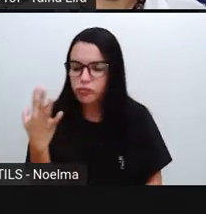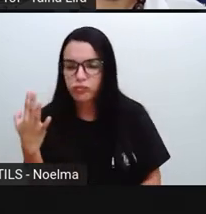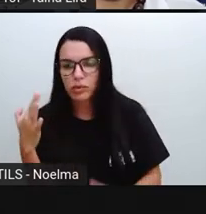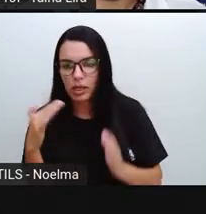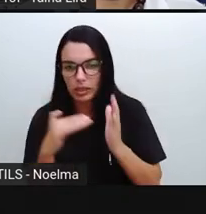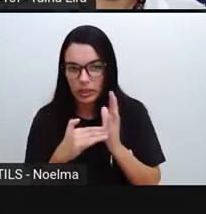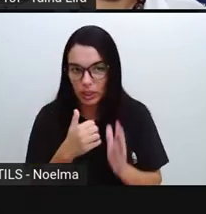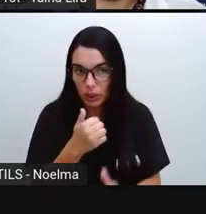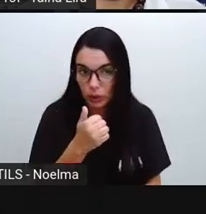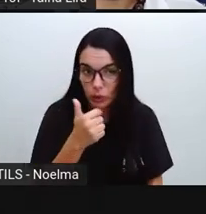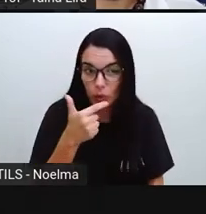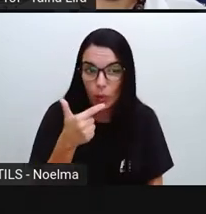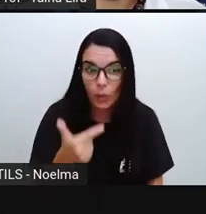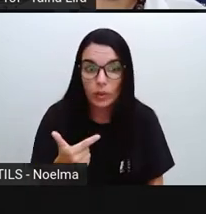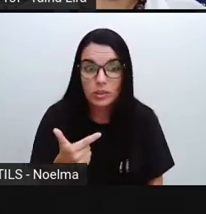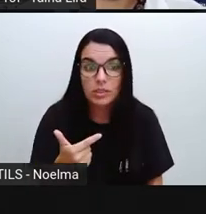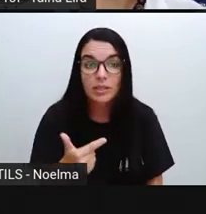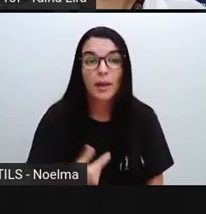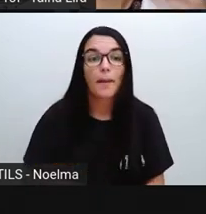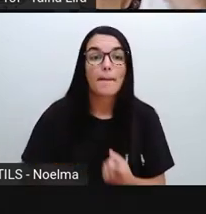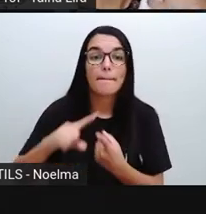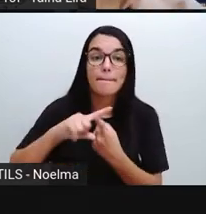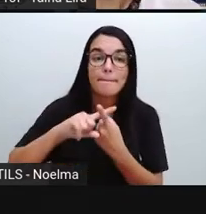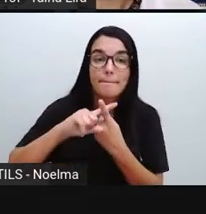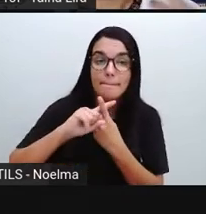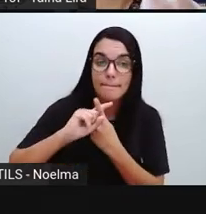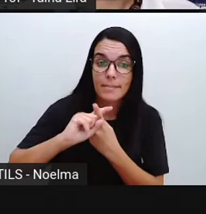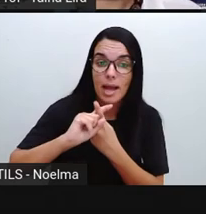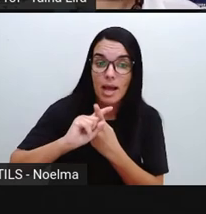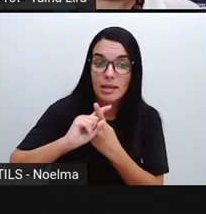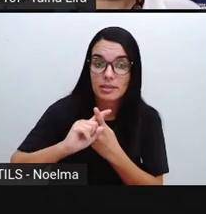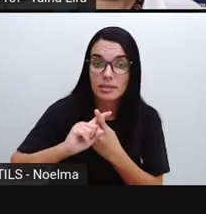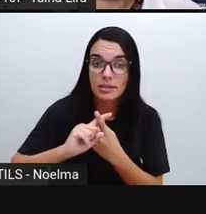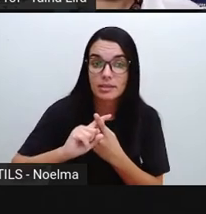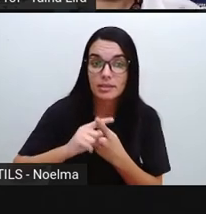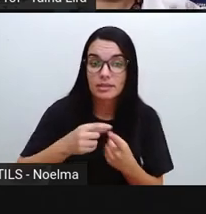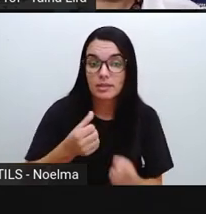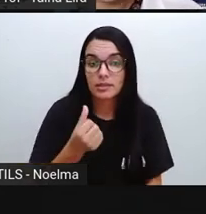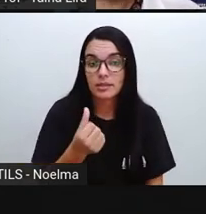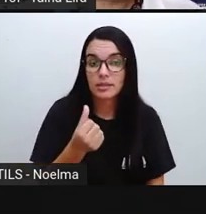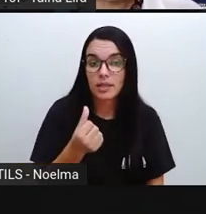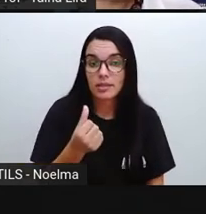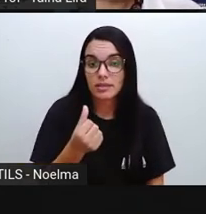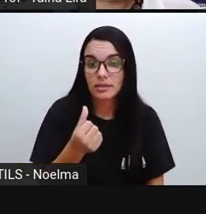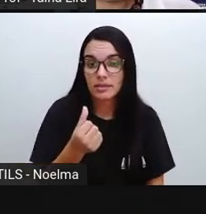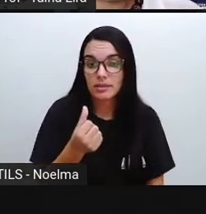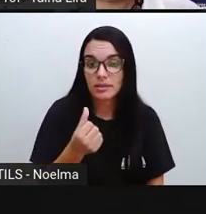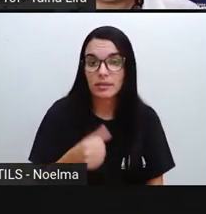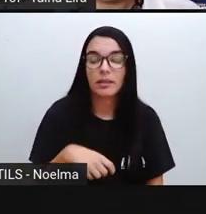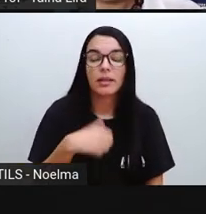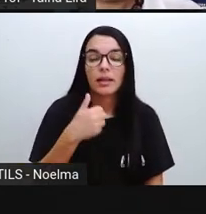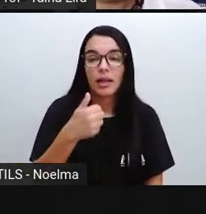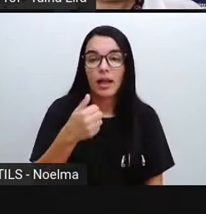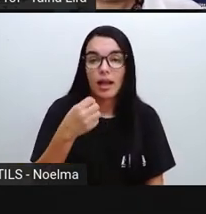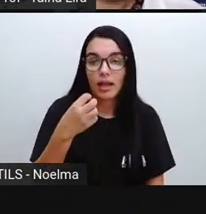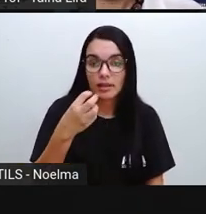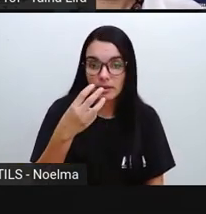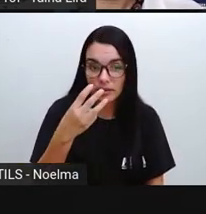oito, nove, dez, onze, doze. E como é de seis e seis horas, eu coloquei mais seis horas aqui, ó.